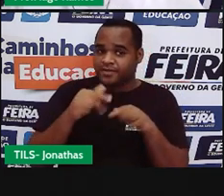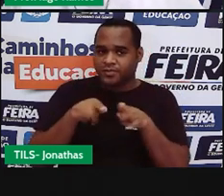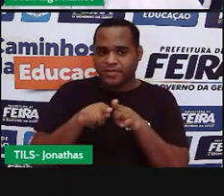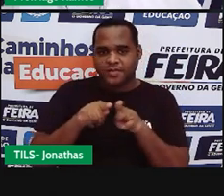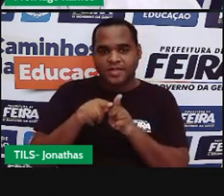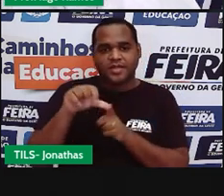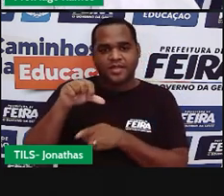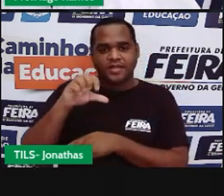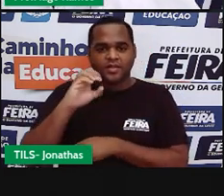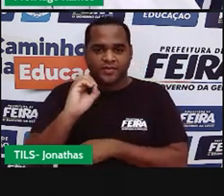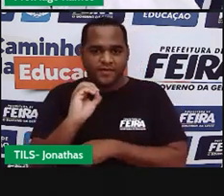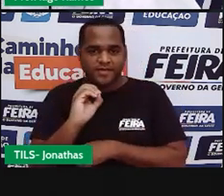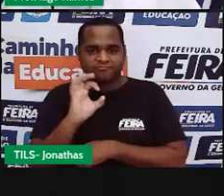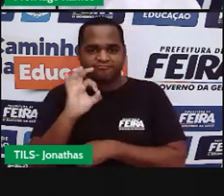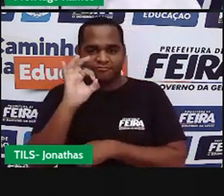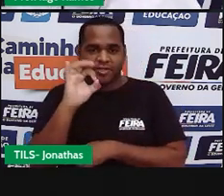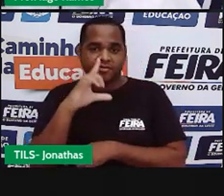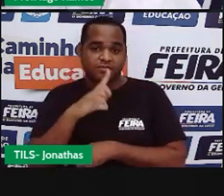ângulo de 90,